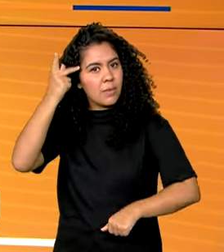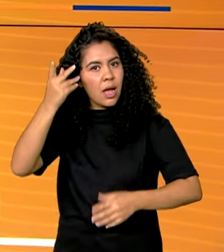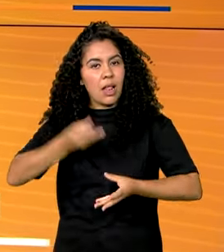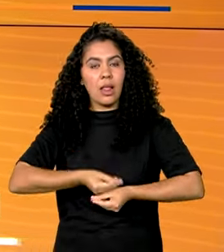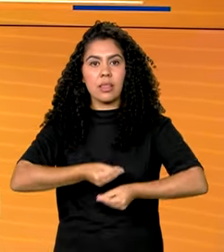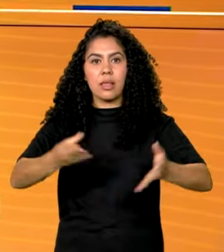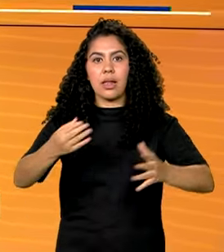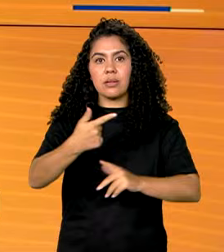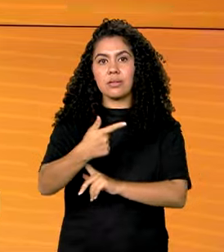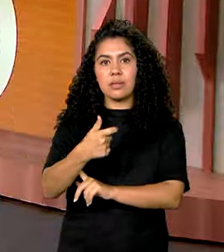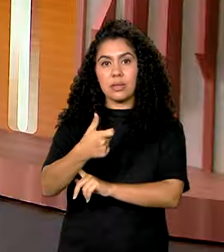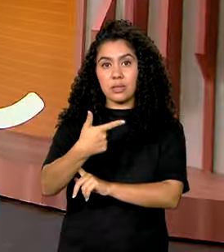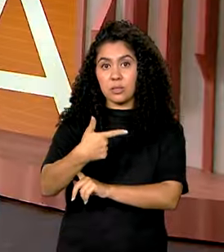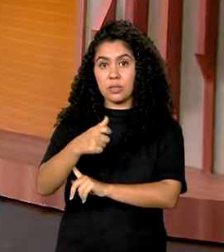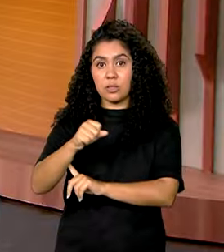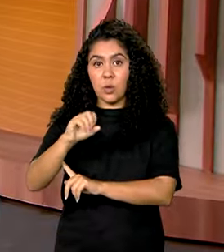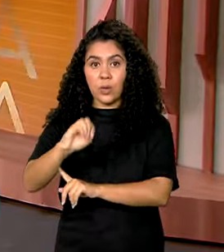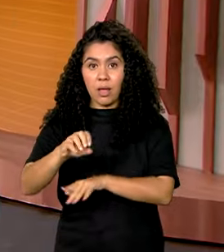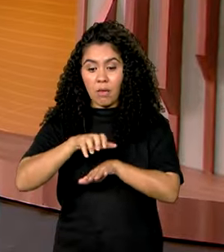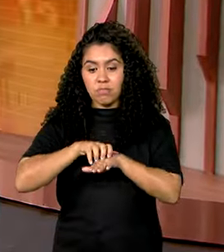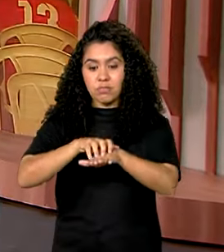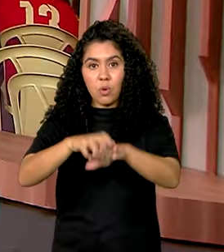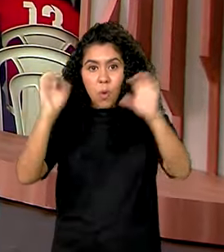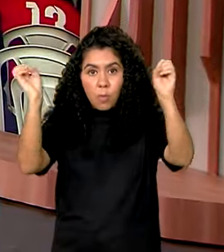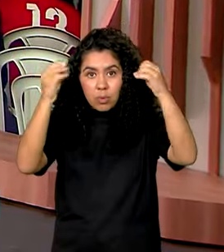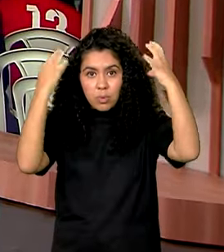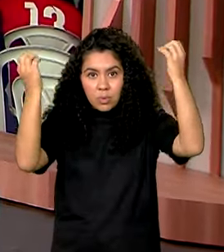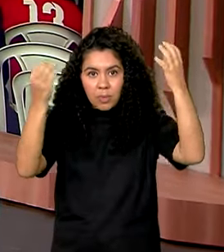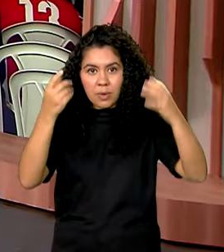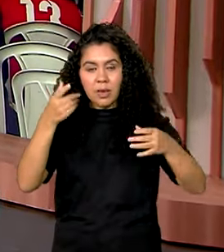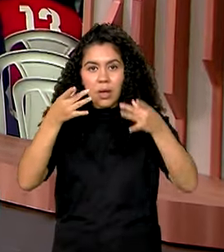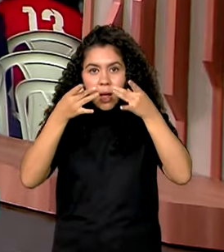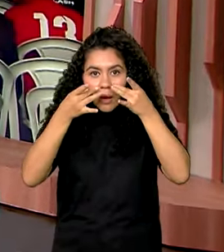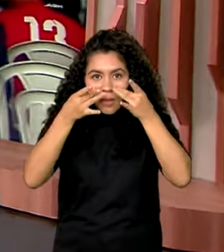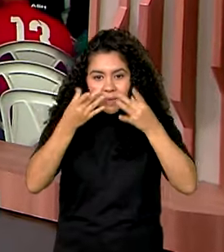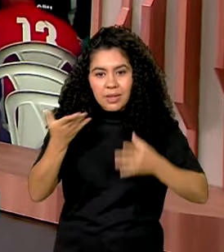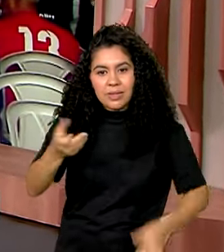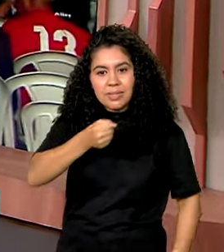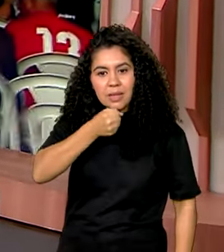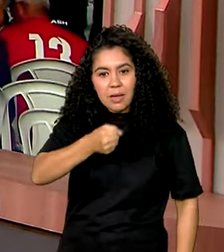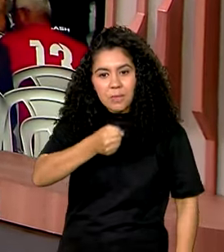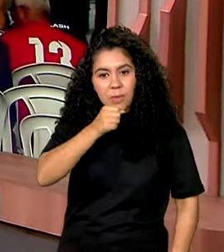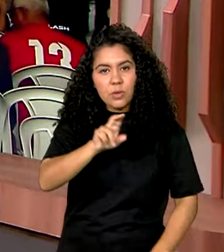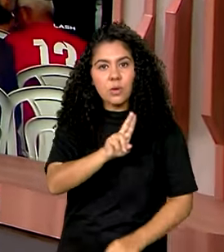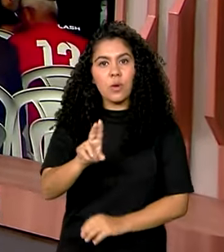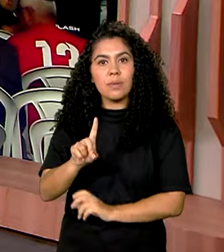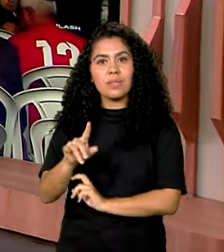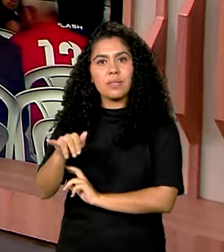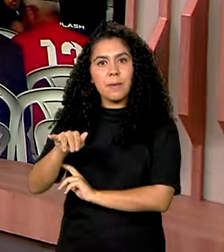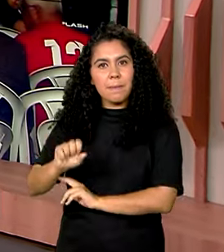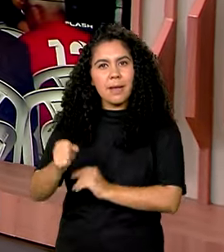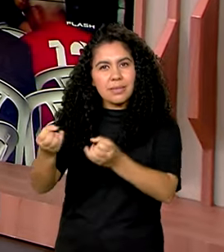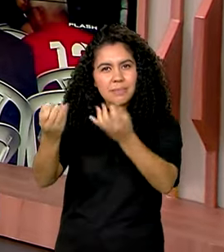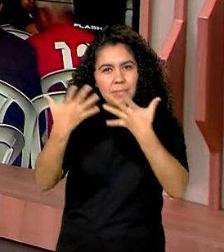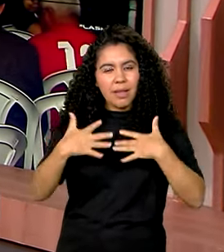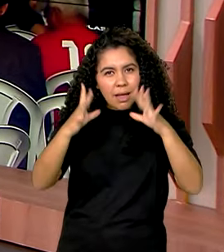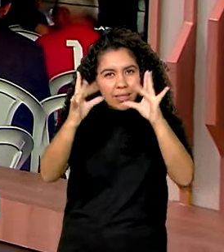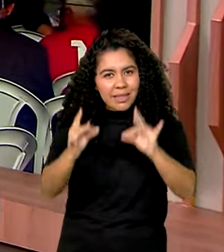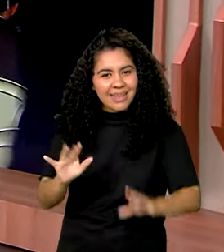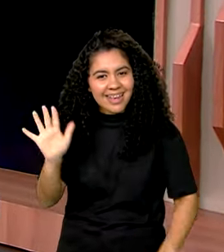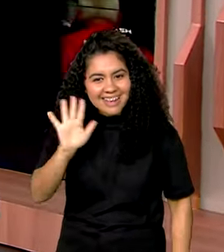ambulâncias do SAMU. Vamos até lá então conversar ao vivo com o repórter Dimas Soldi. traz os detalhes para a gente. Dimas, bom dia.